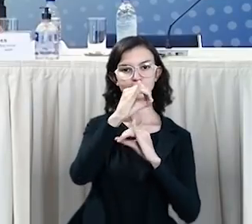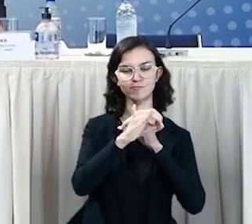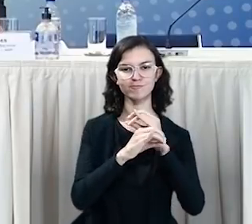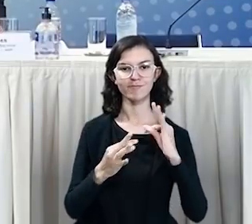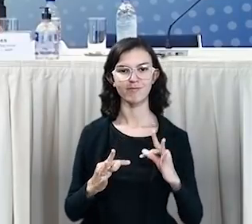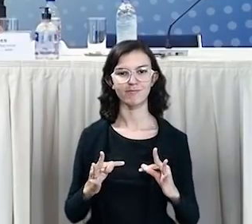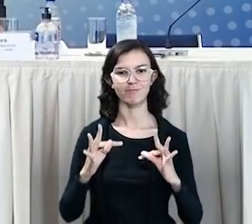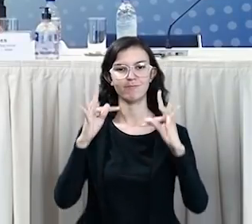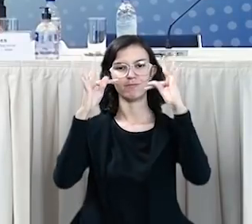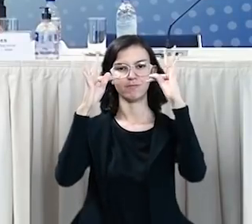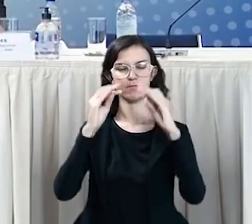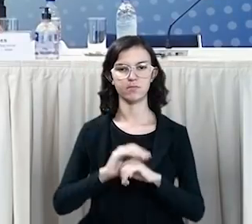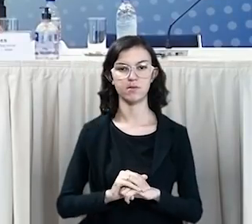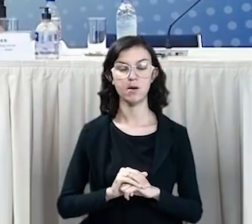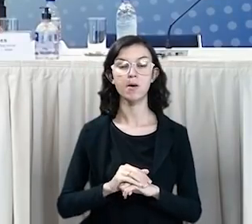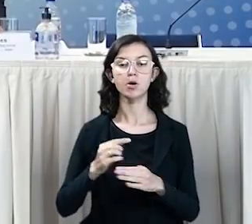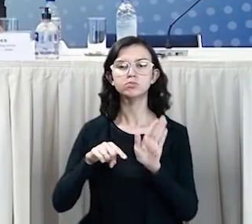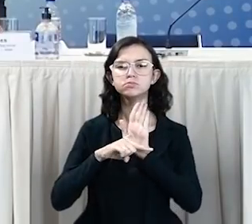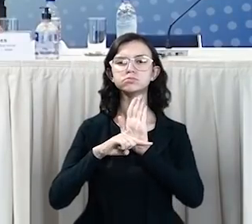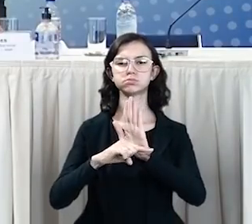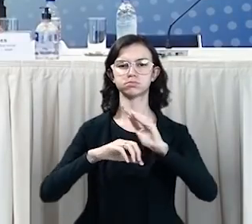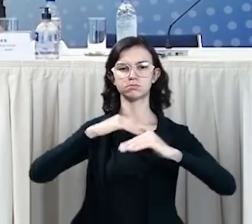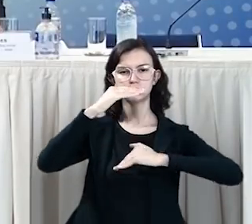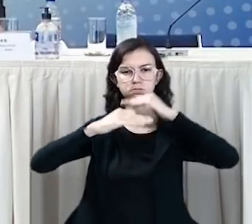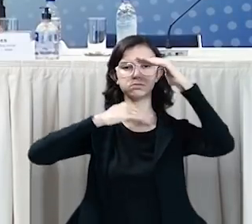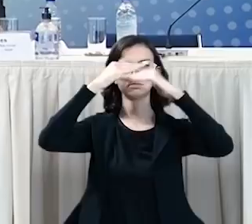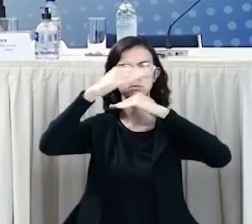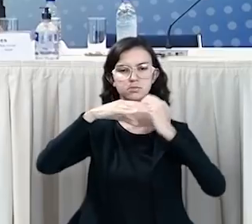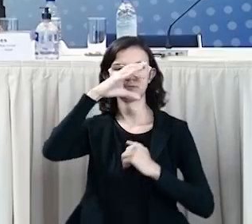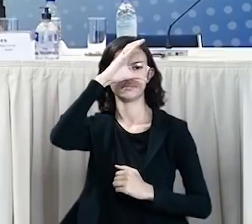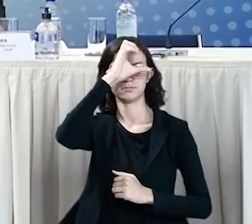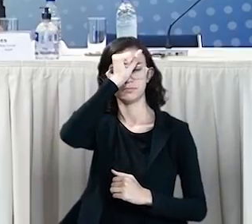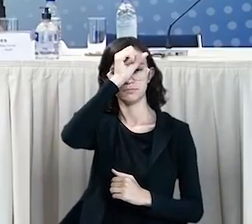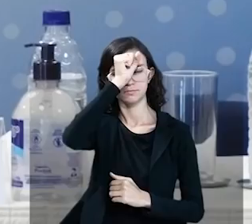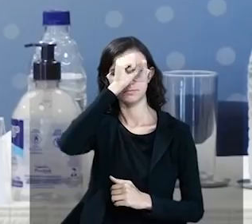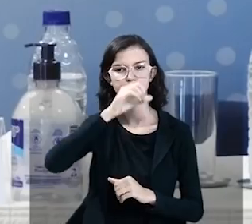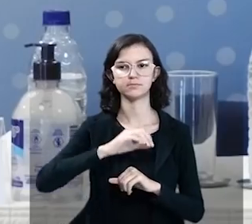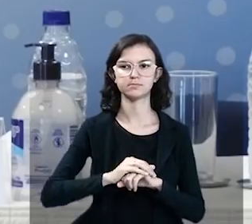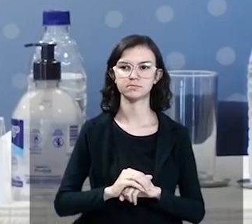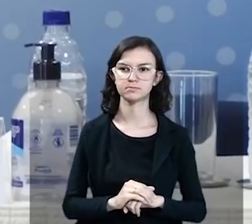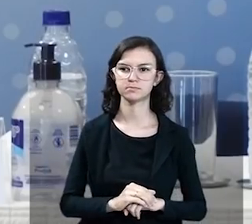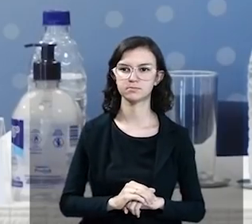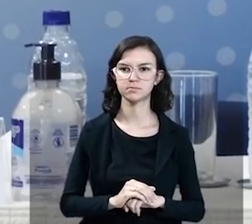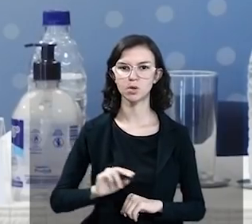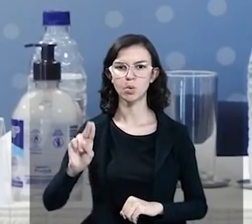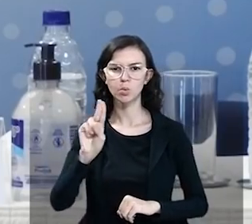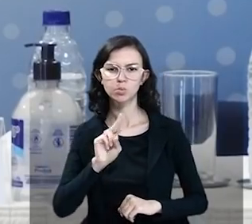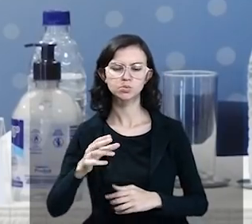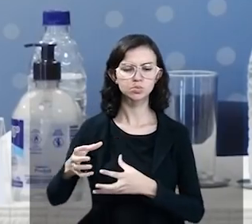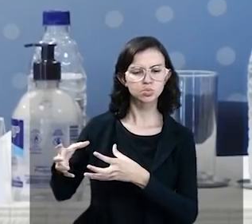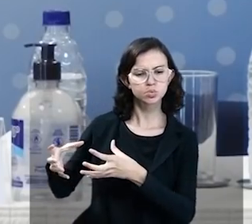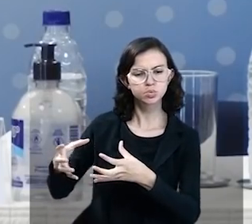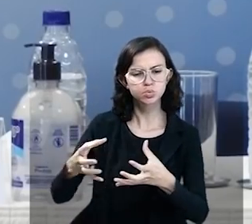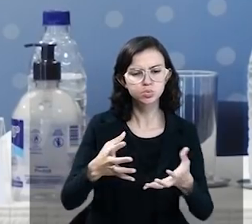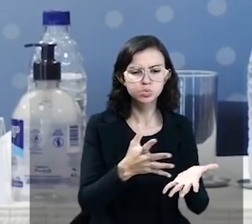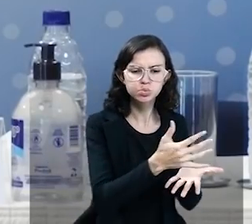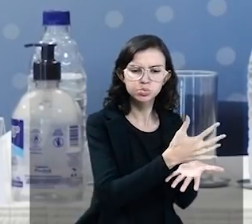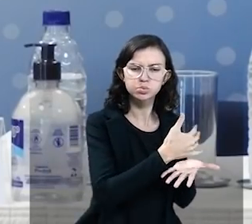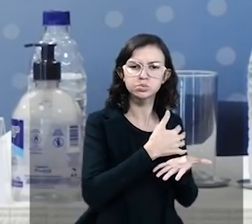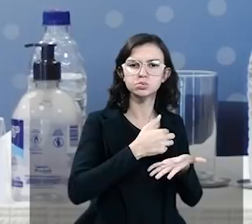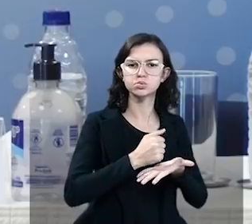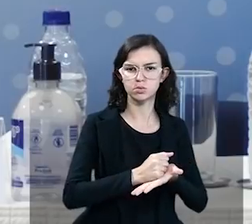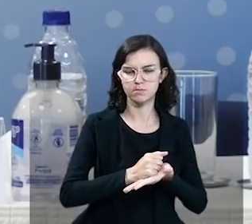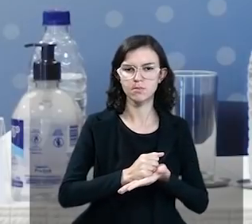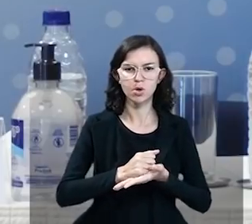mecanismos que podem nos ajudar no processo de aprendizagem a progredir, usando todo o conjunto de